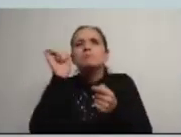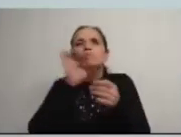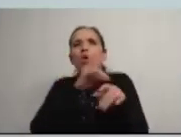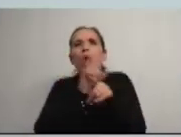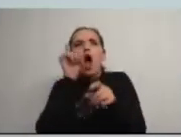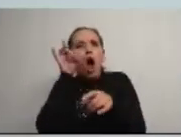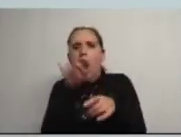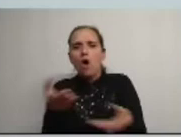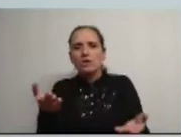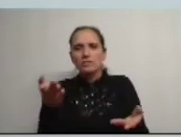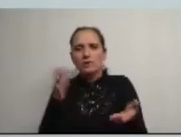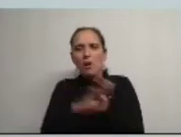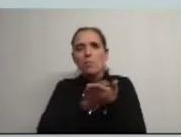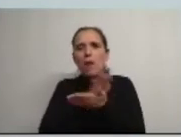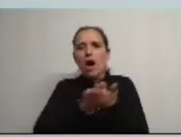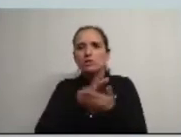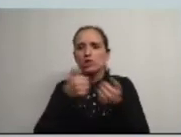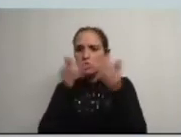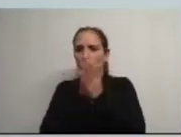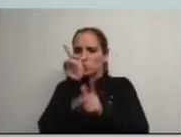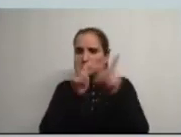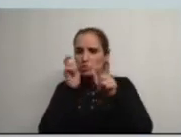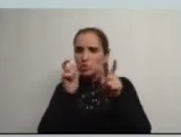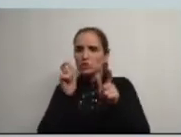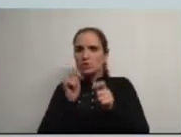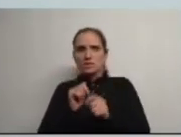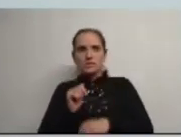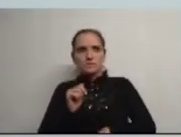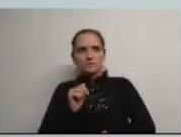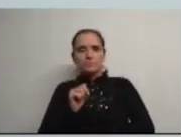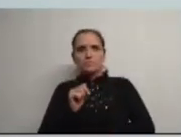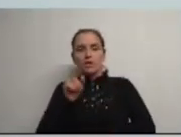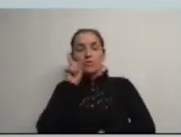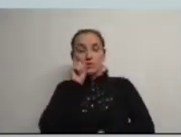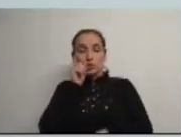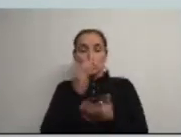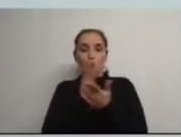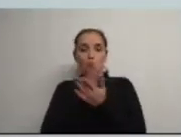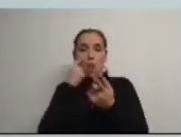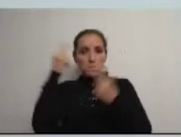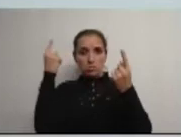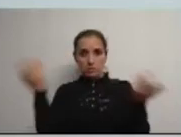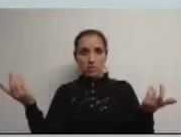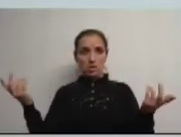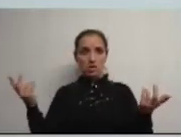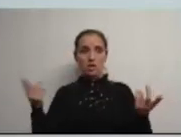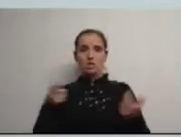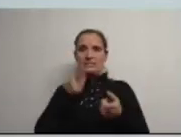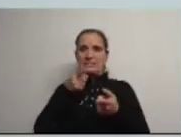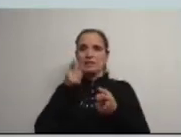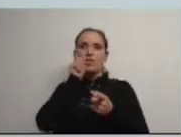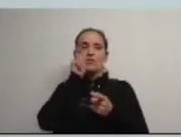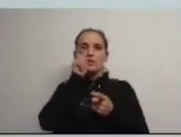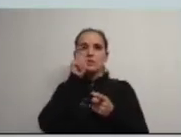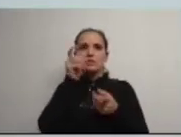princípio básico do ideário político de todos os cidadãos e partidos de esquerda que é a defesa da escola pública em termos de defesa do